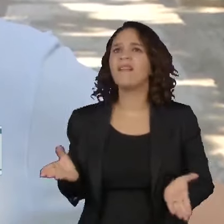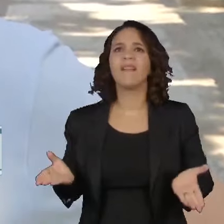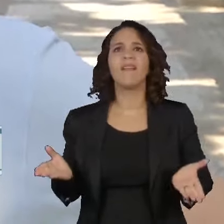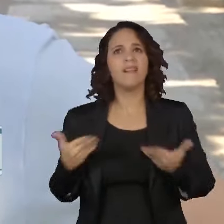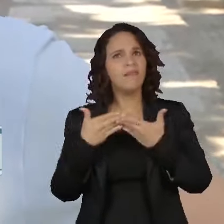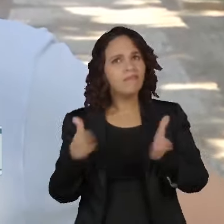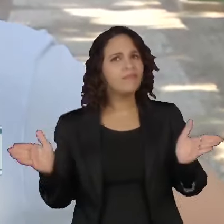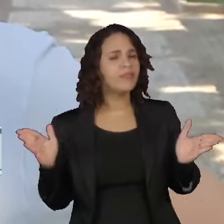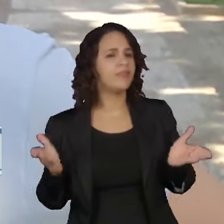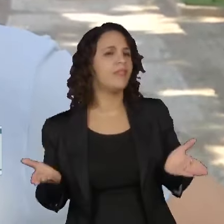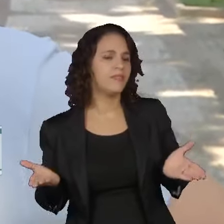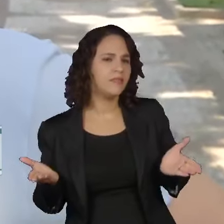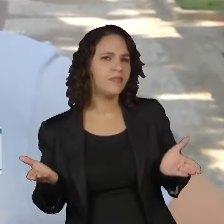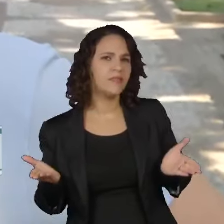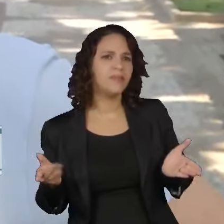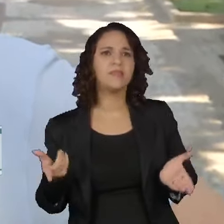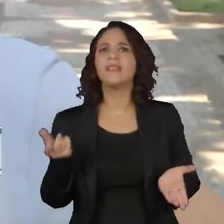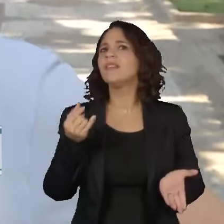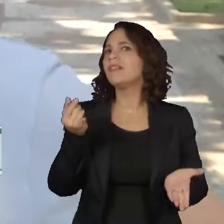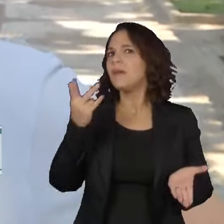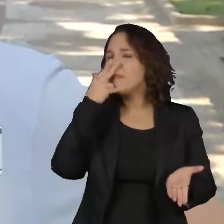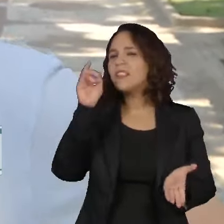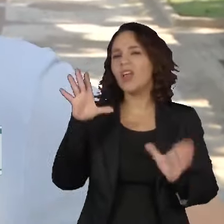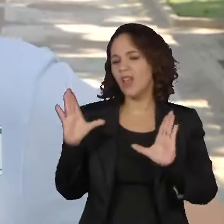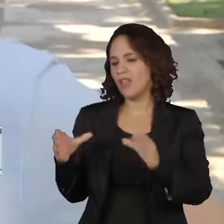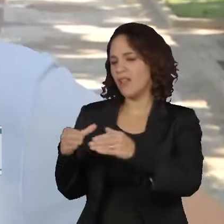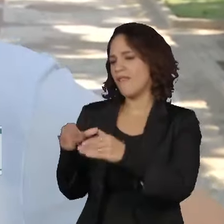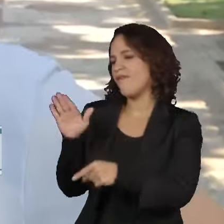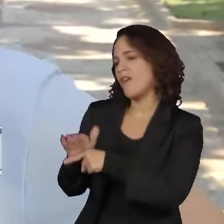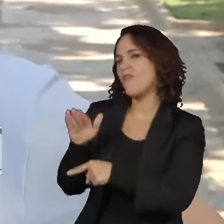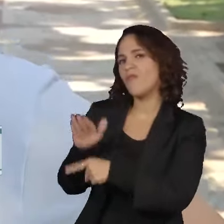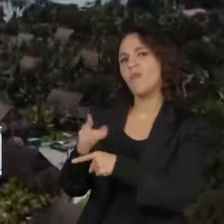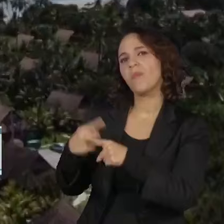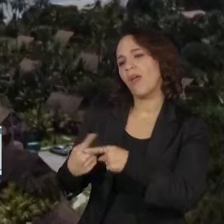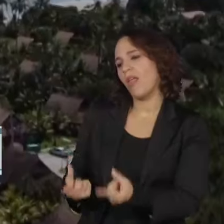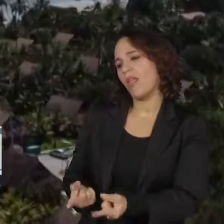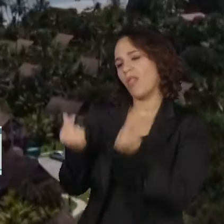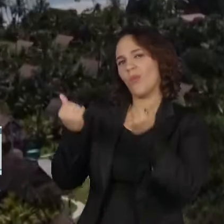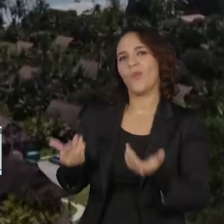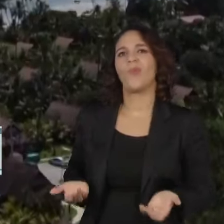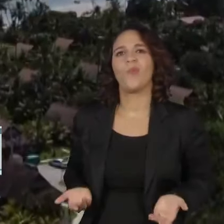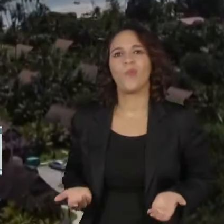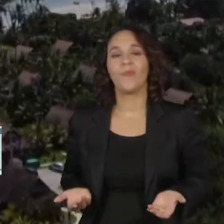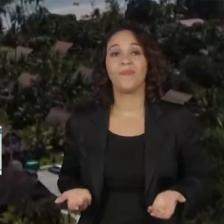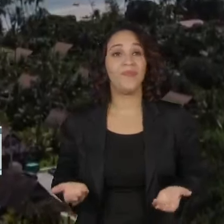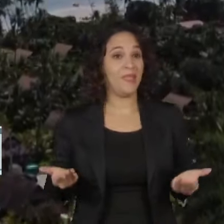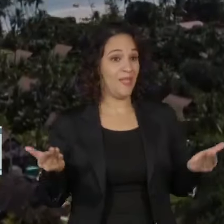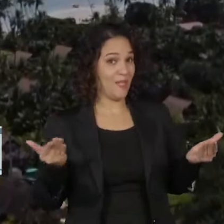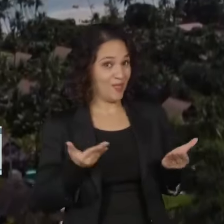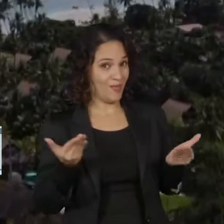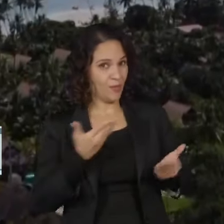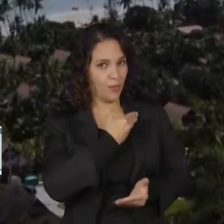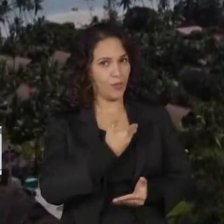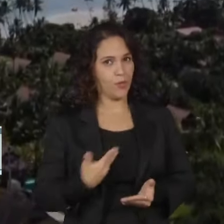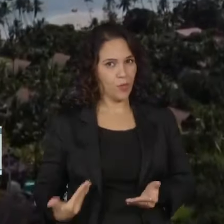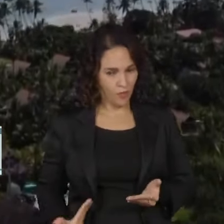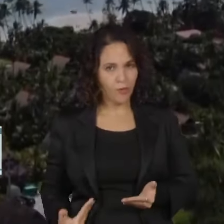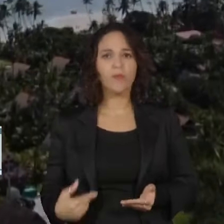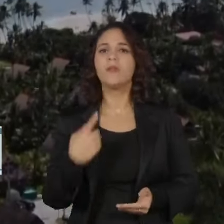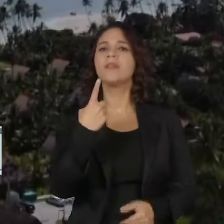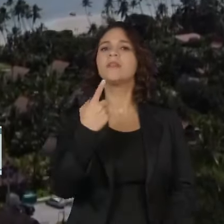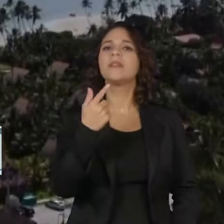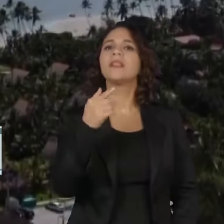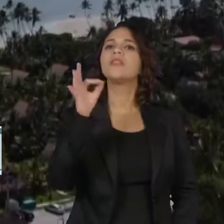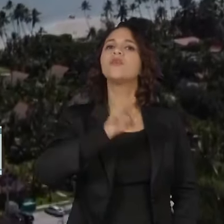público. Isso é para favorecer pequenos grupos por conta de dinheiro. Hoje, a União detém 17%